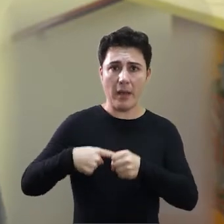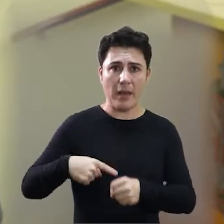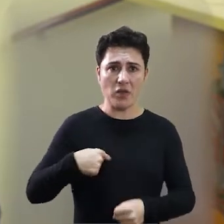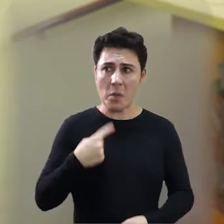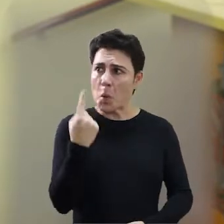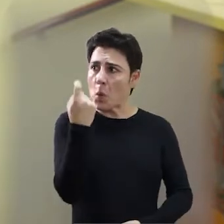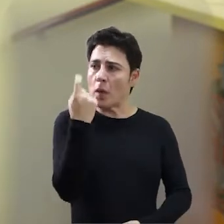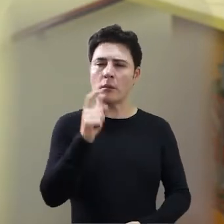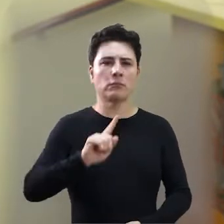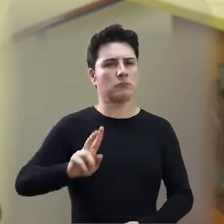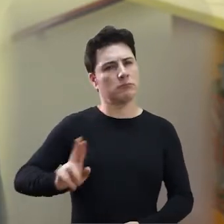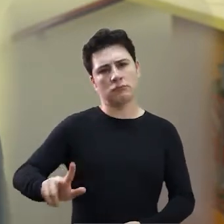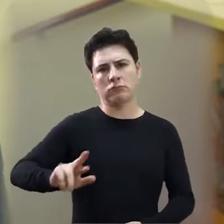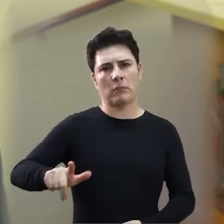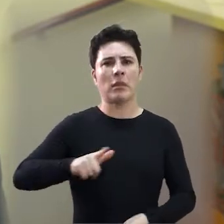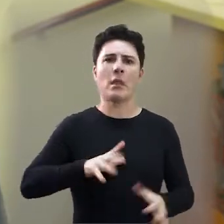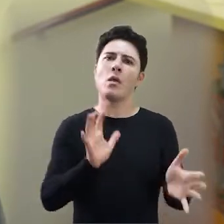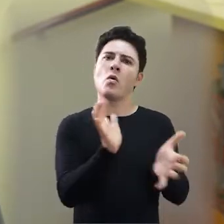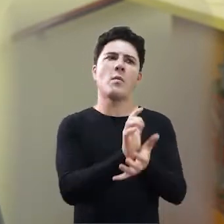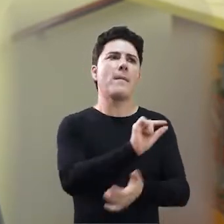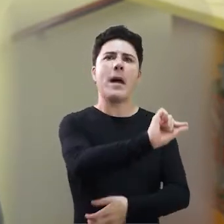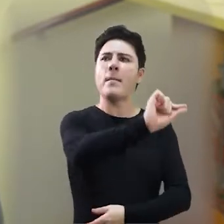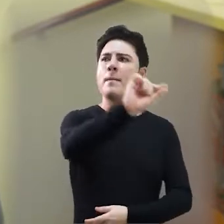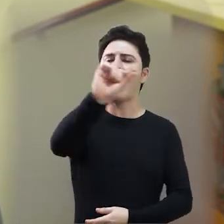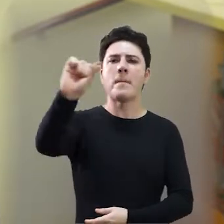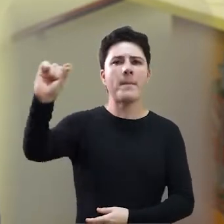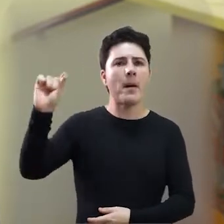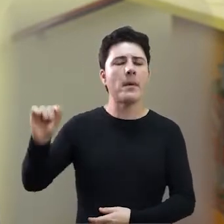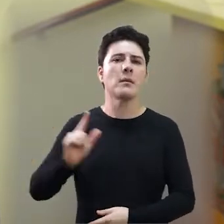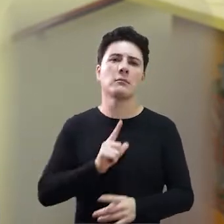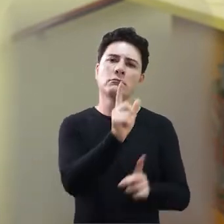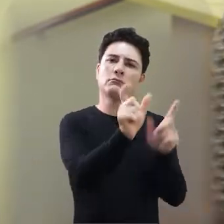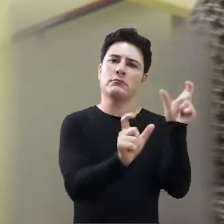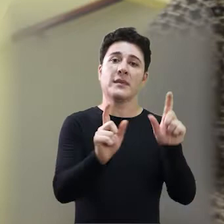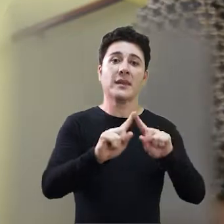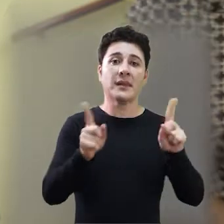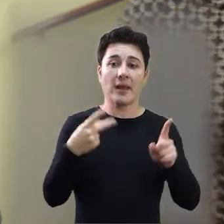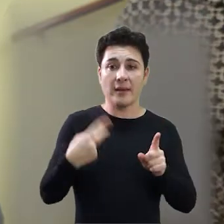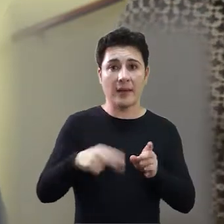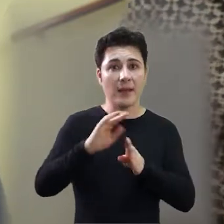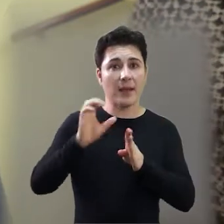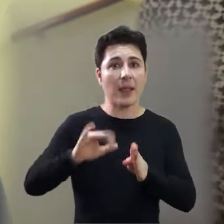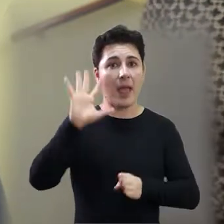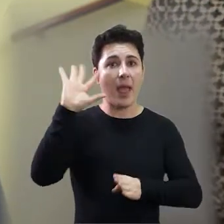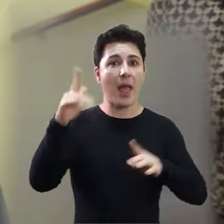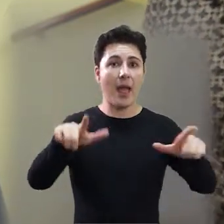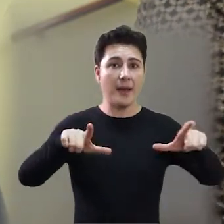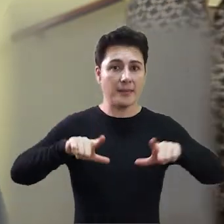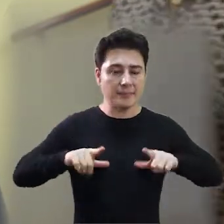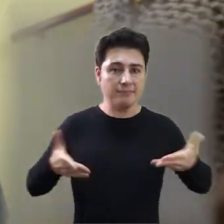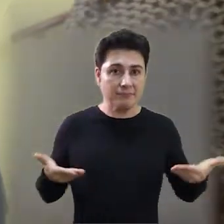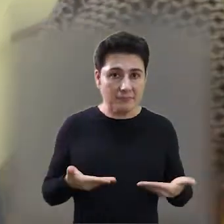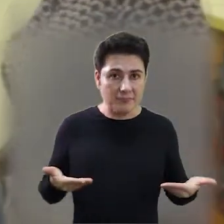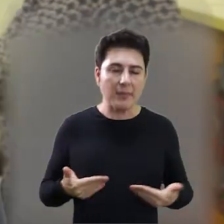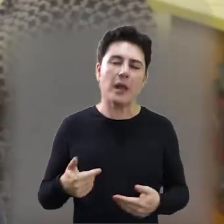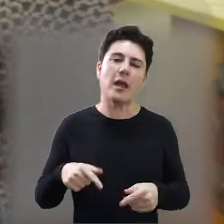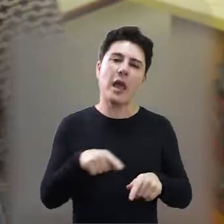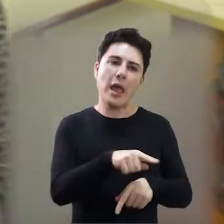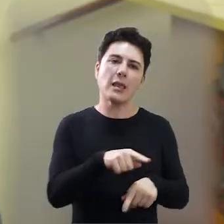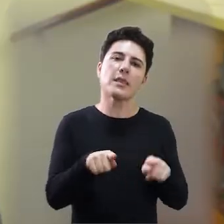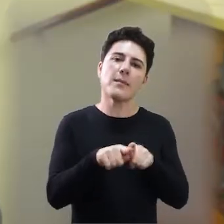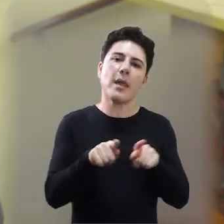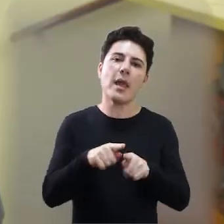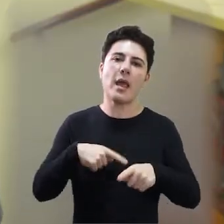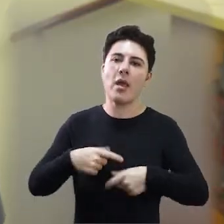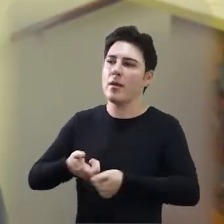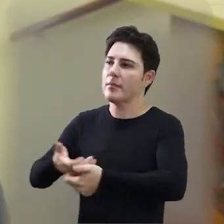regional, não é feito só por mim, é feito por um time gigante, então a partir do momento que a Câmara Municipal de Araraquara me dá uma honraria